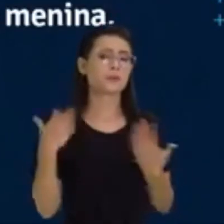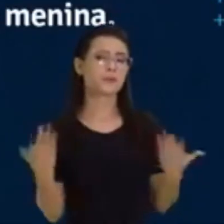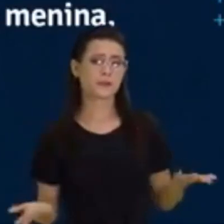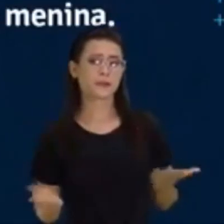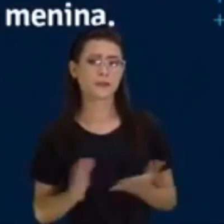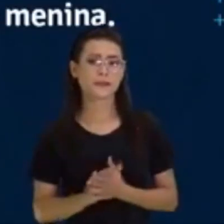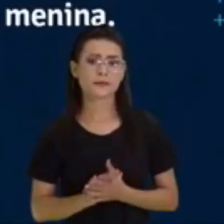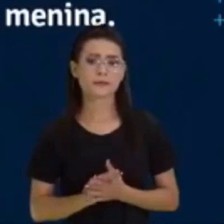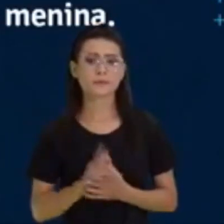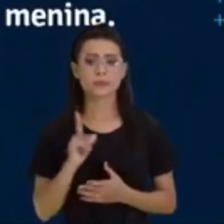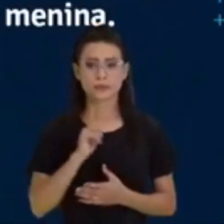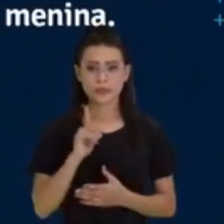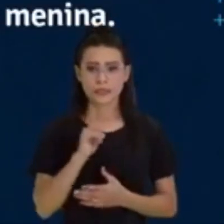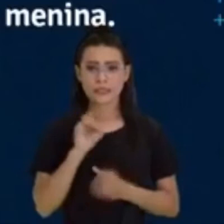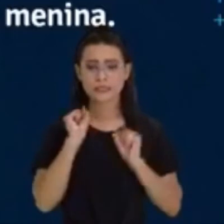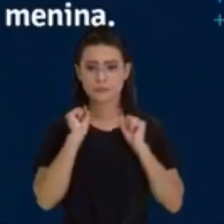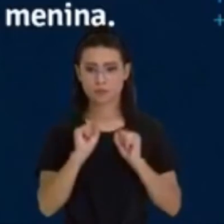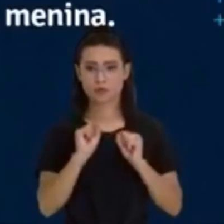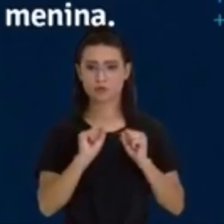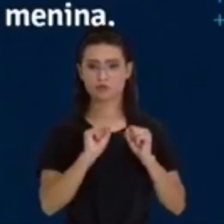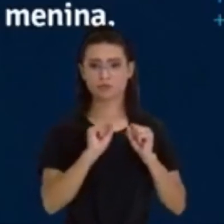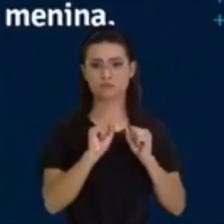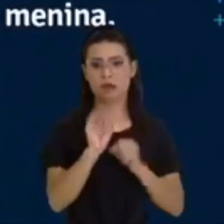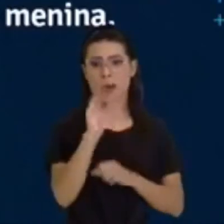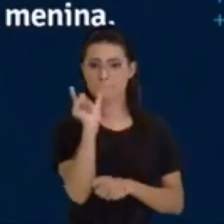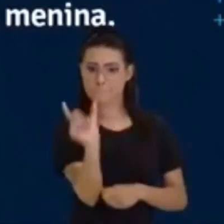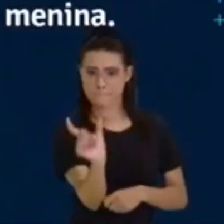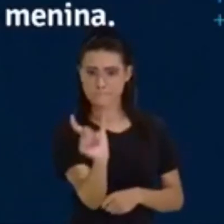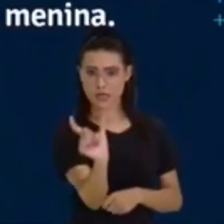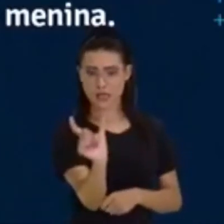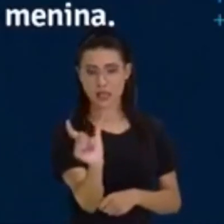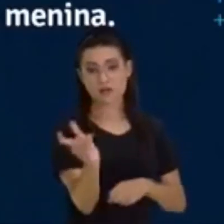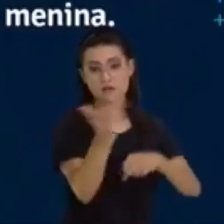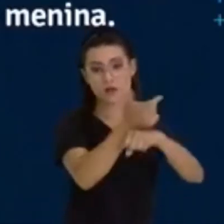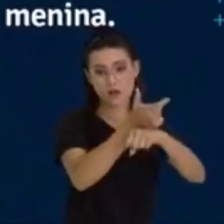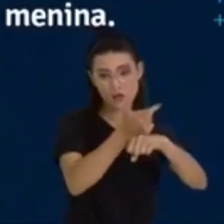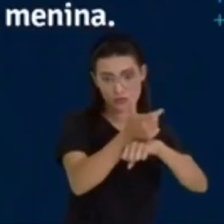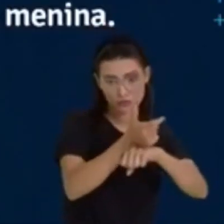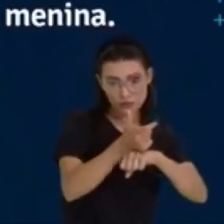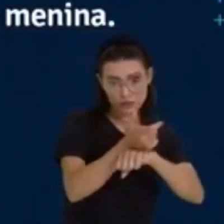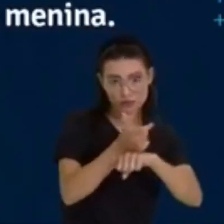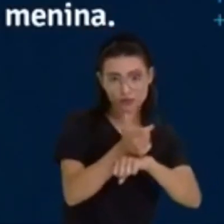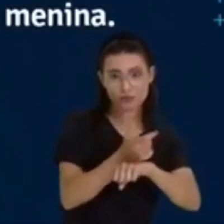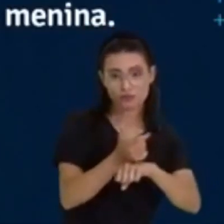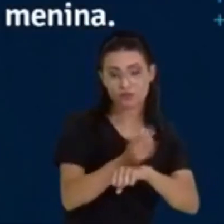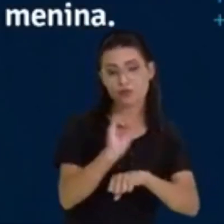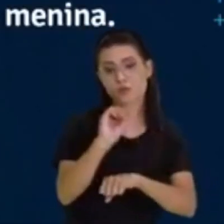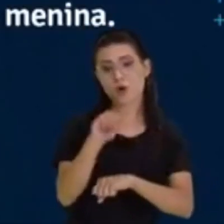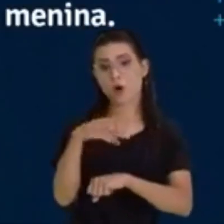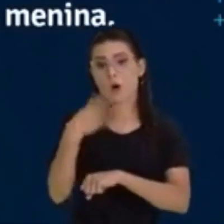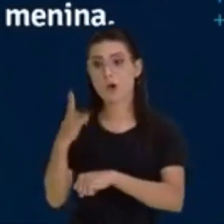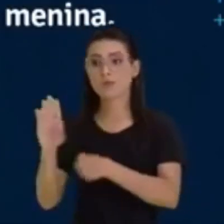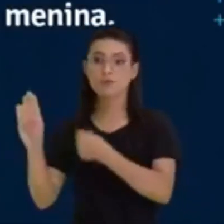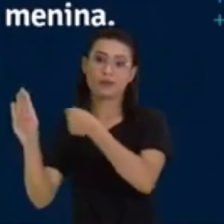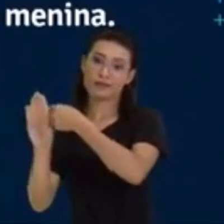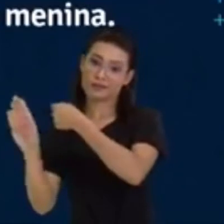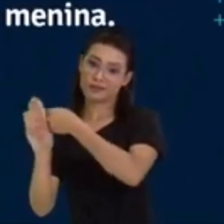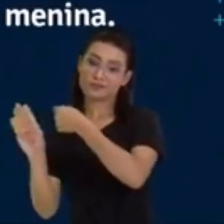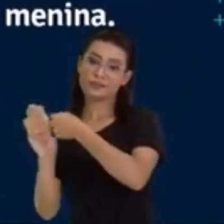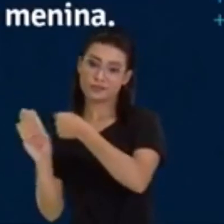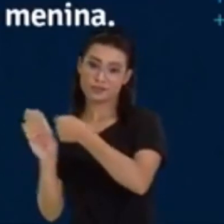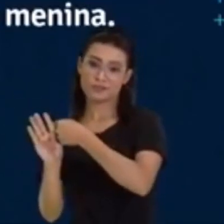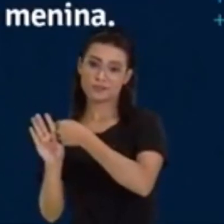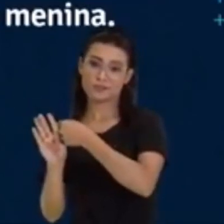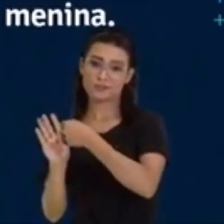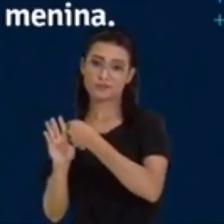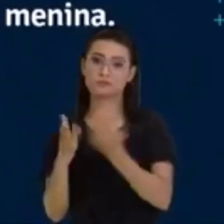exercer a função de adjetivo. em alguns momentos, o substantivo, pode exercer